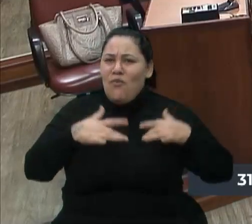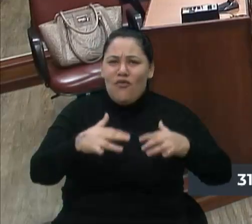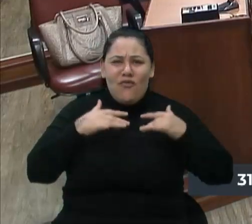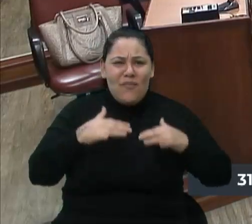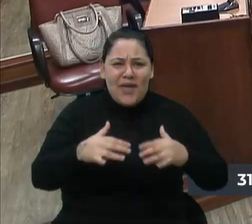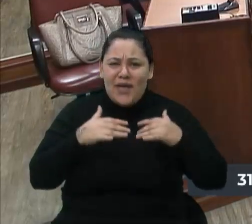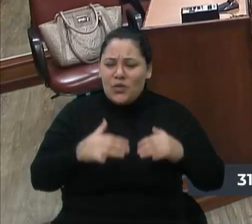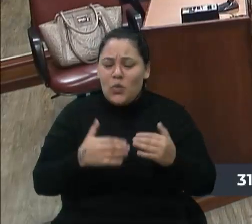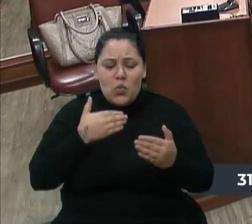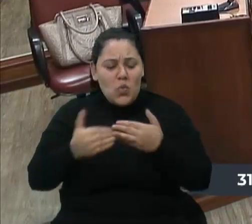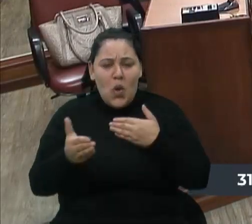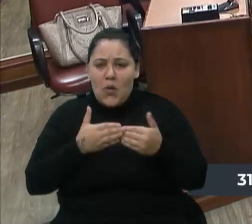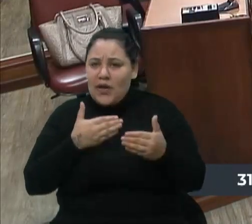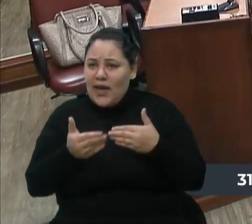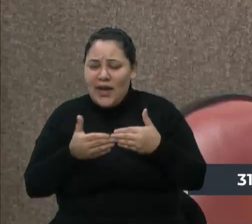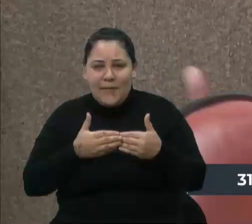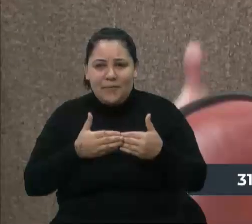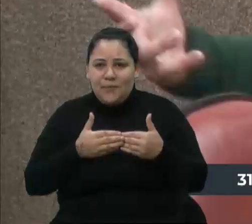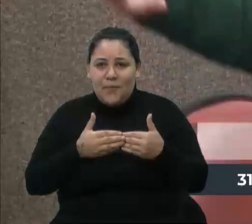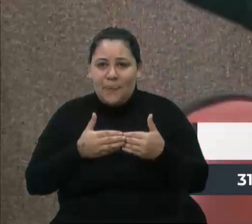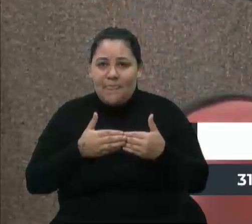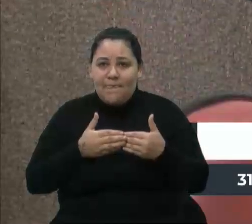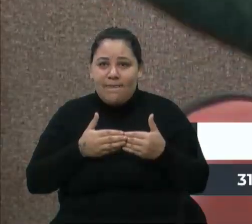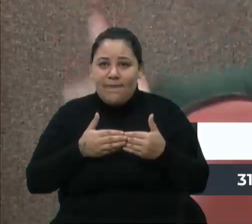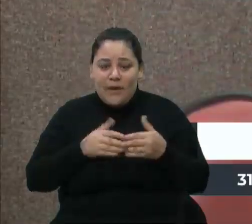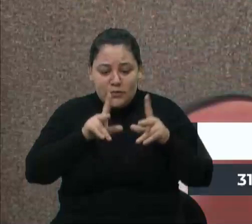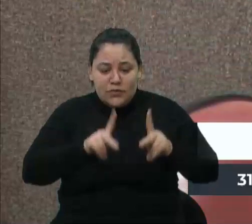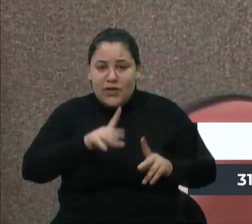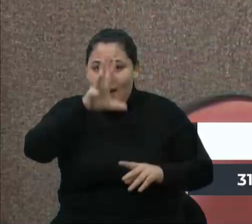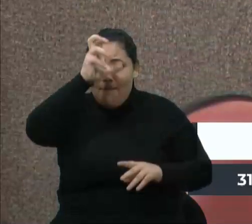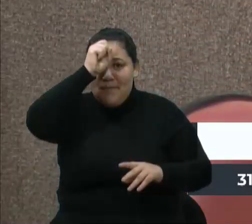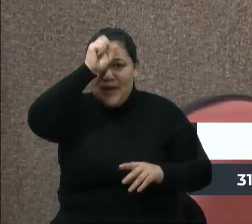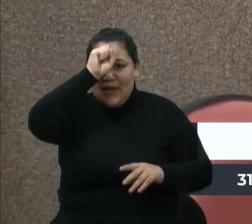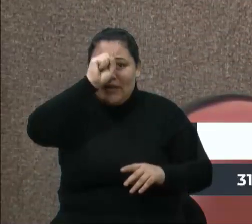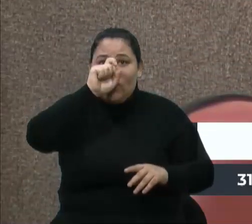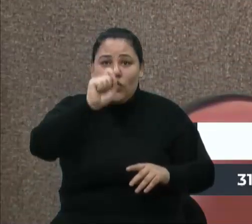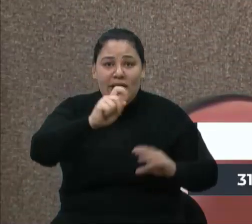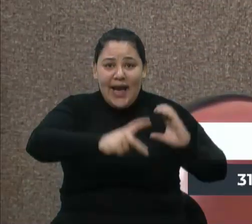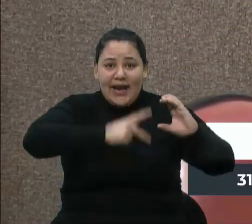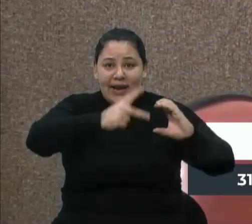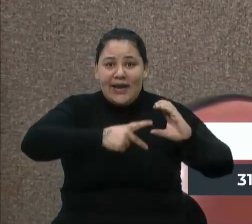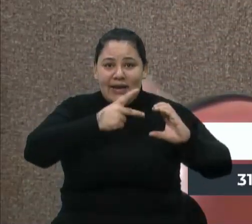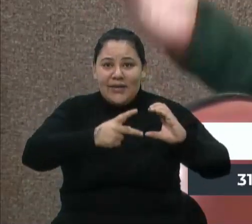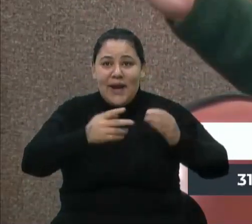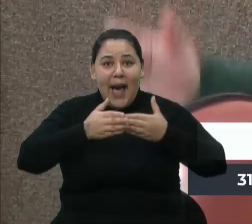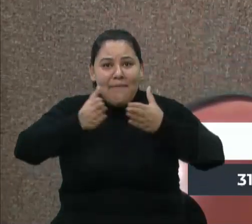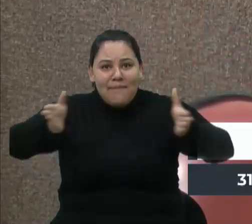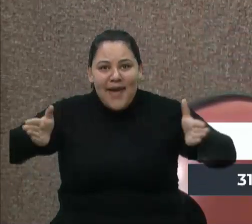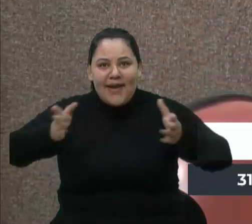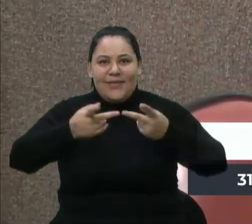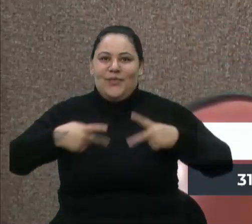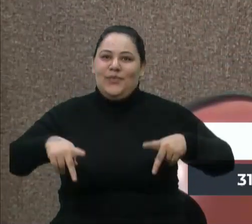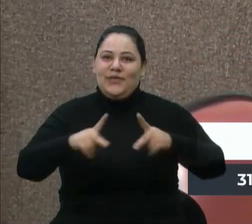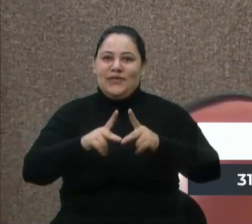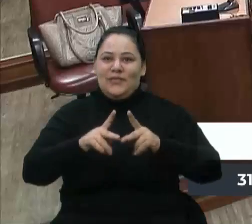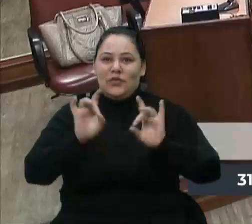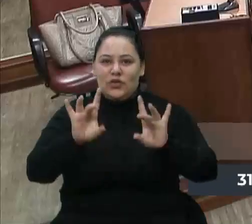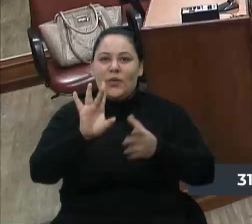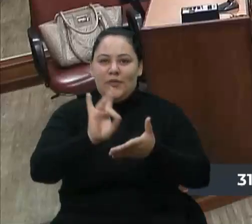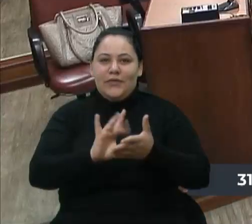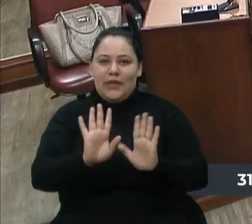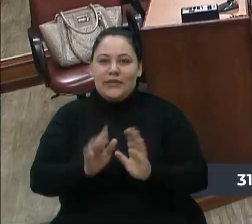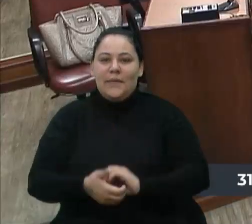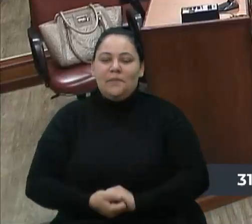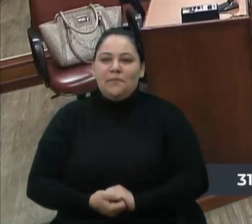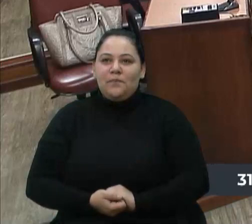forem. Então, talvez o pessoal aprenda com o que essa casa oferece para a população. É só isso que eu queria fazer o registro. Muito bem, esse